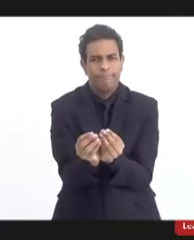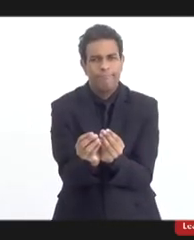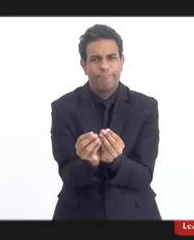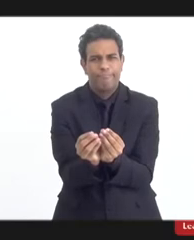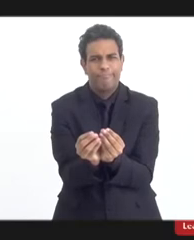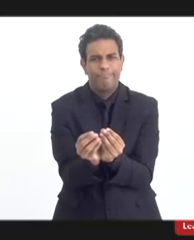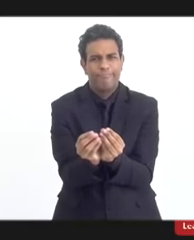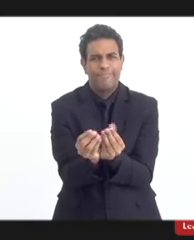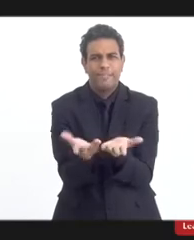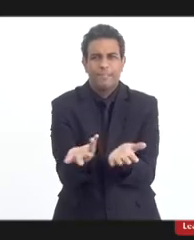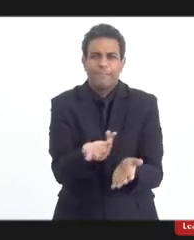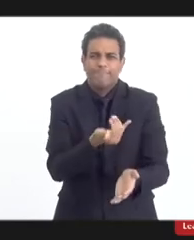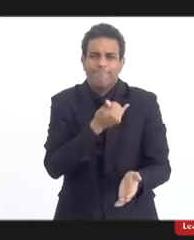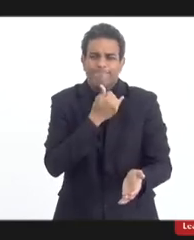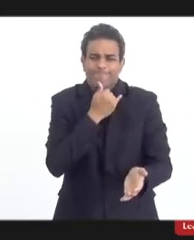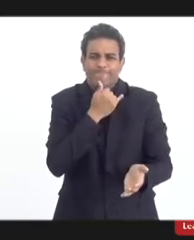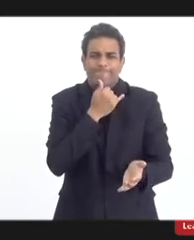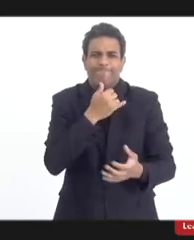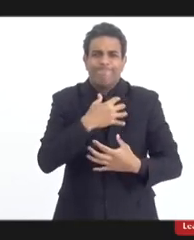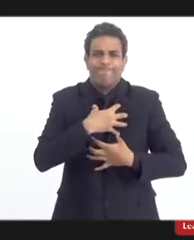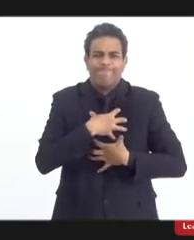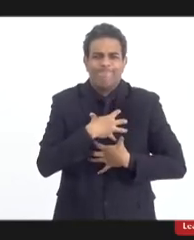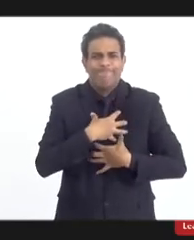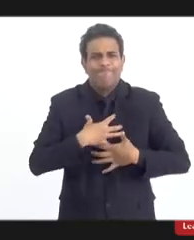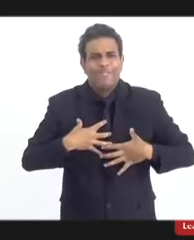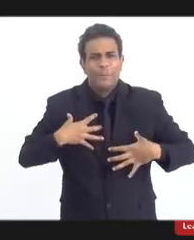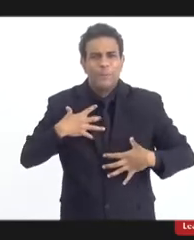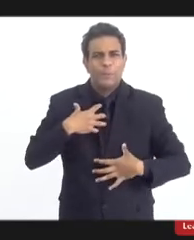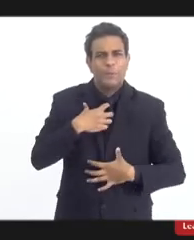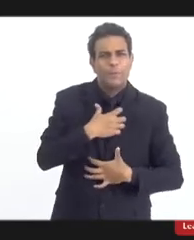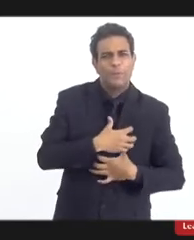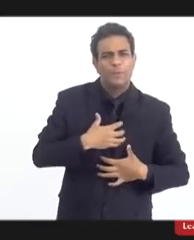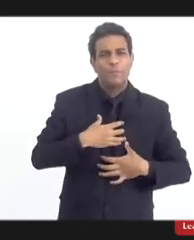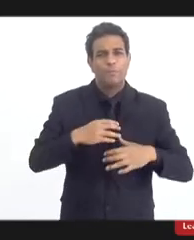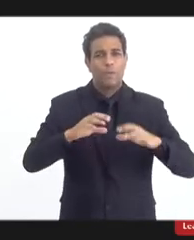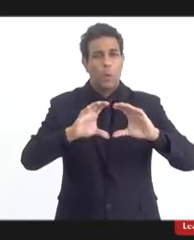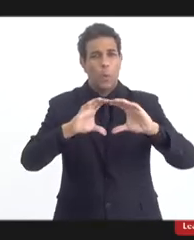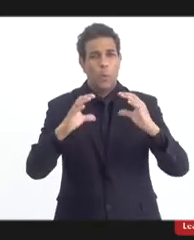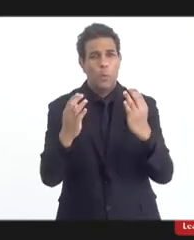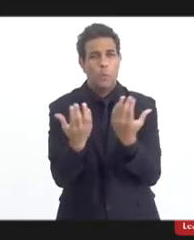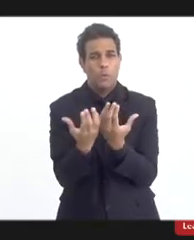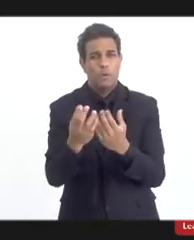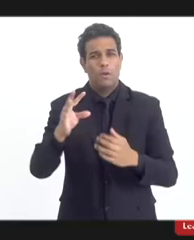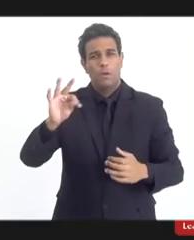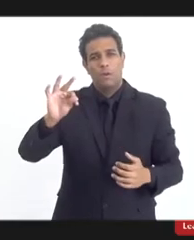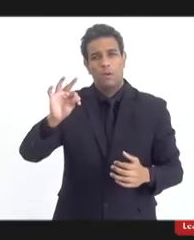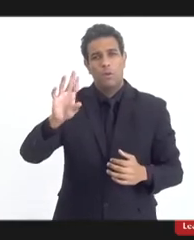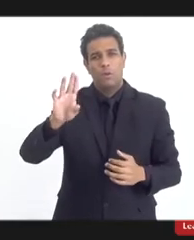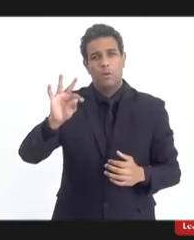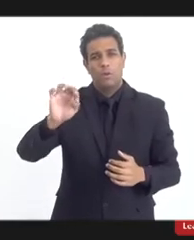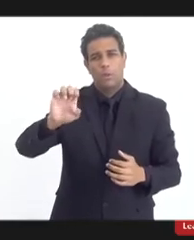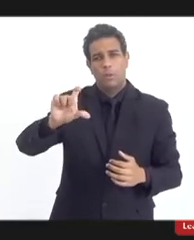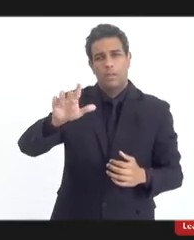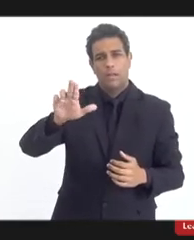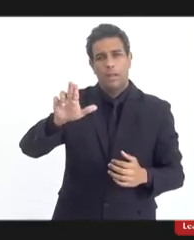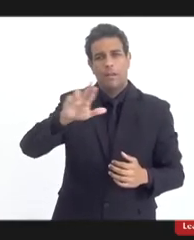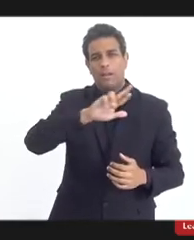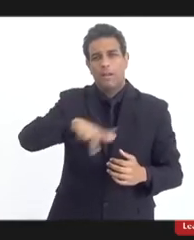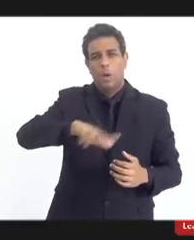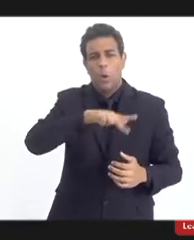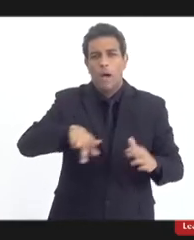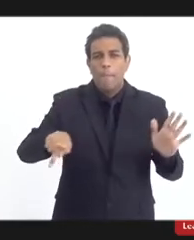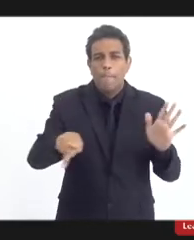lamentavelmente o conselho tutelar não é o único exemplo de privatização